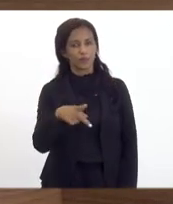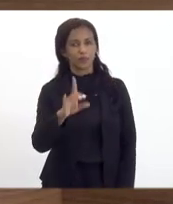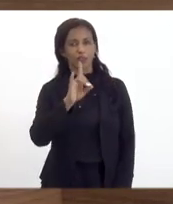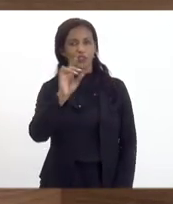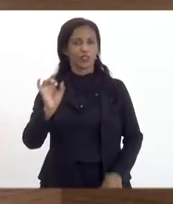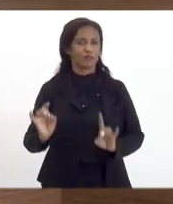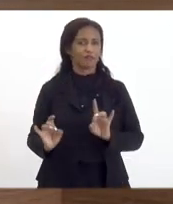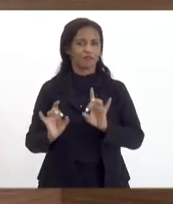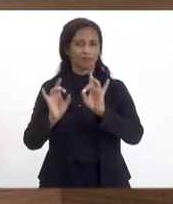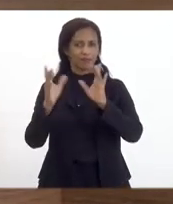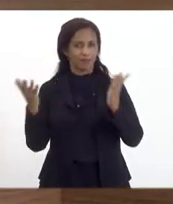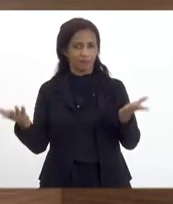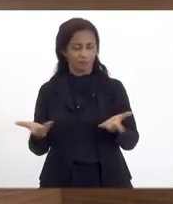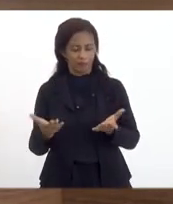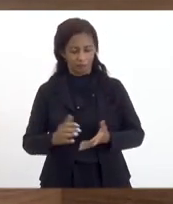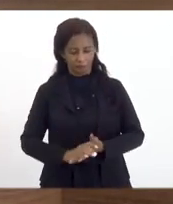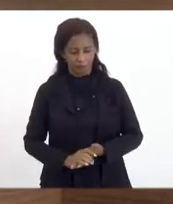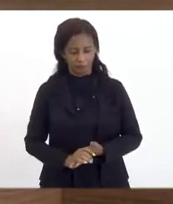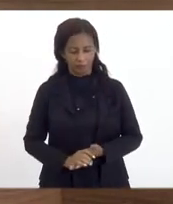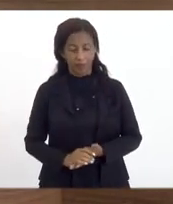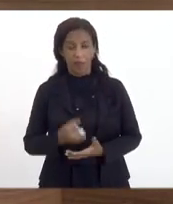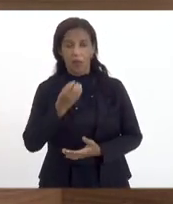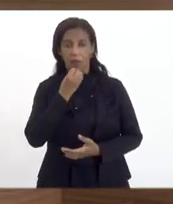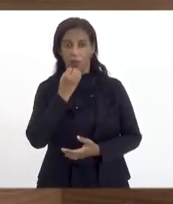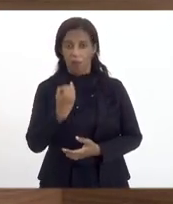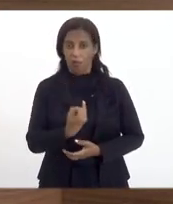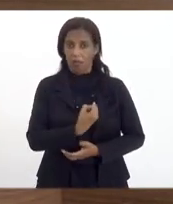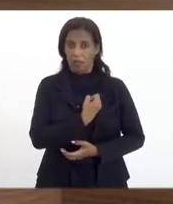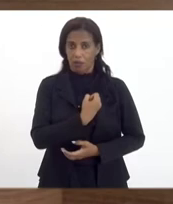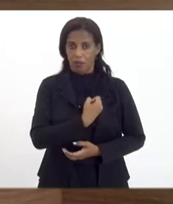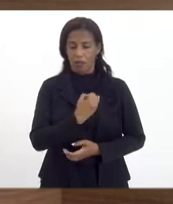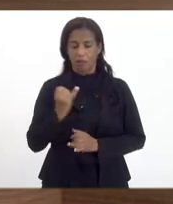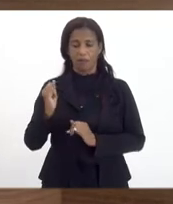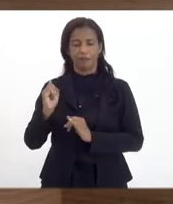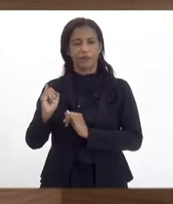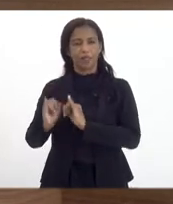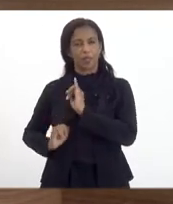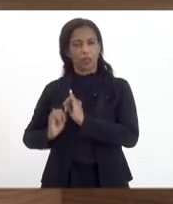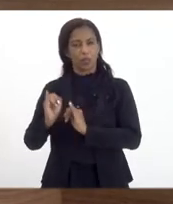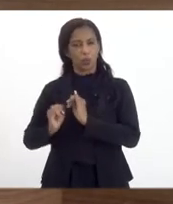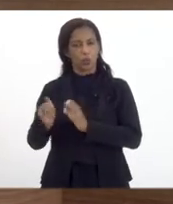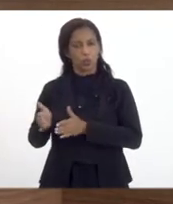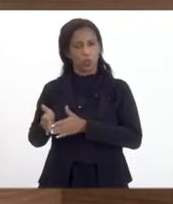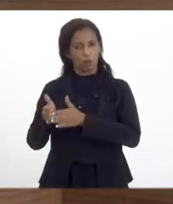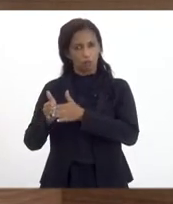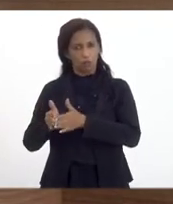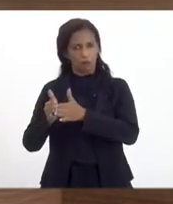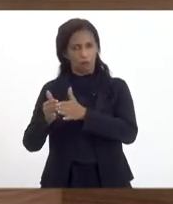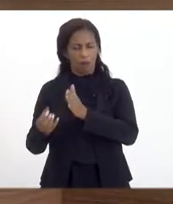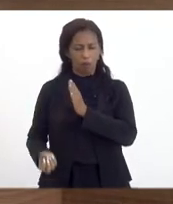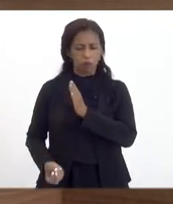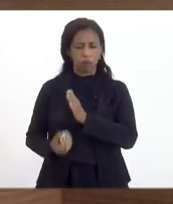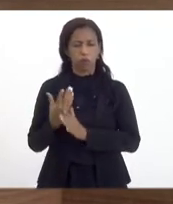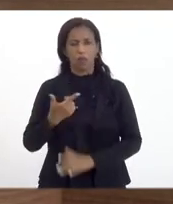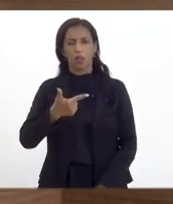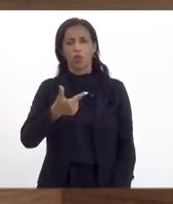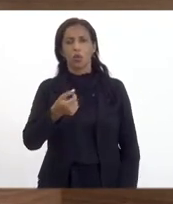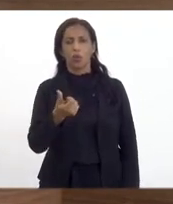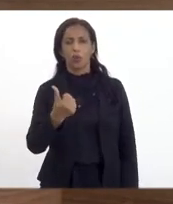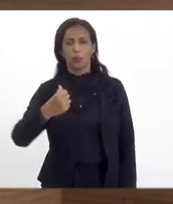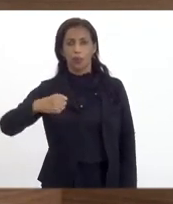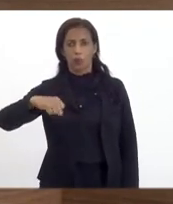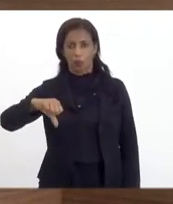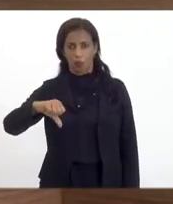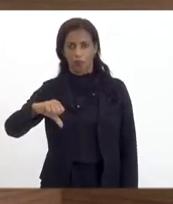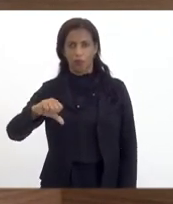hoje. Bom, a Itaguaí, Constituição Nevais, ela foi fundada em 2009, tendo como acionistas a Nova